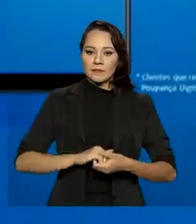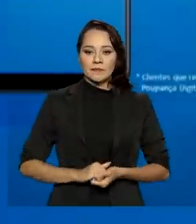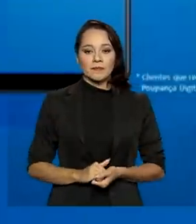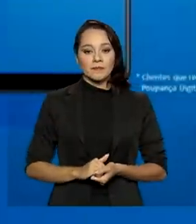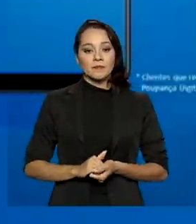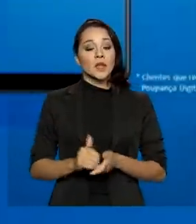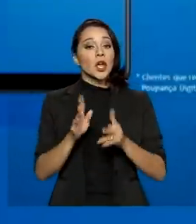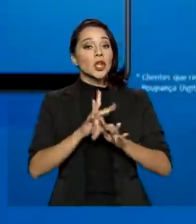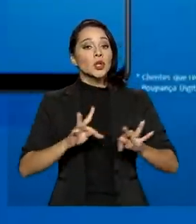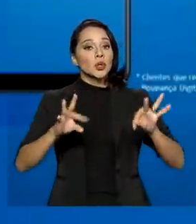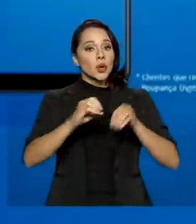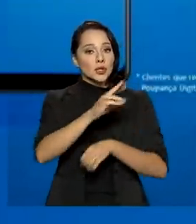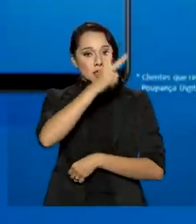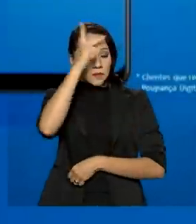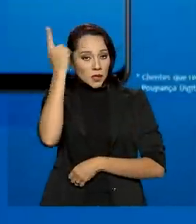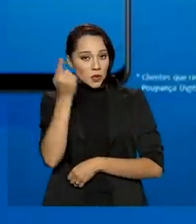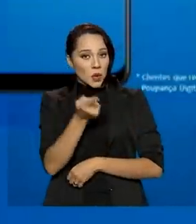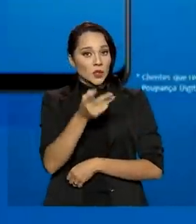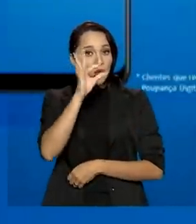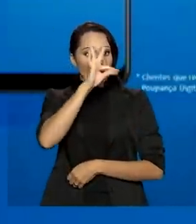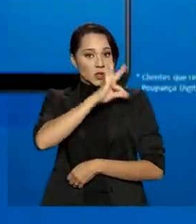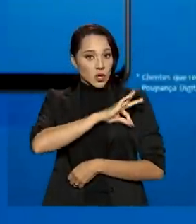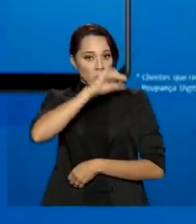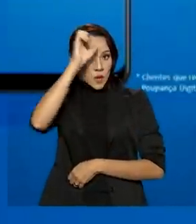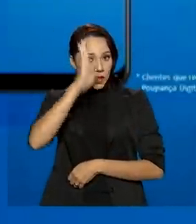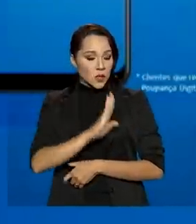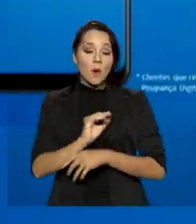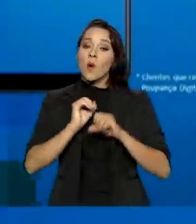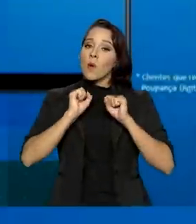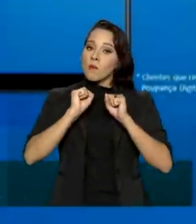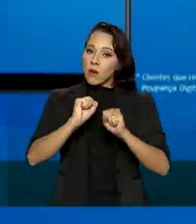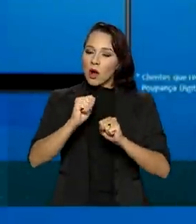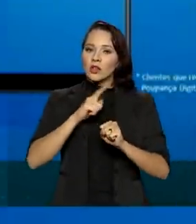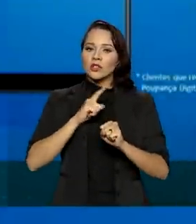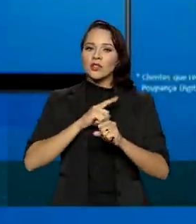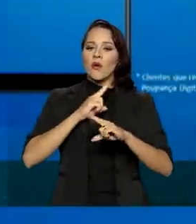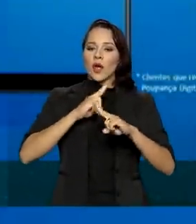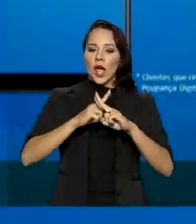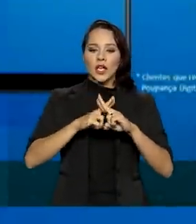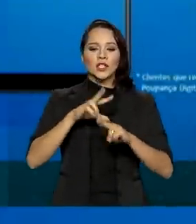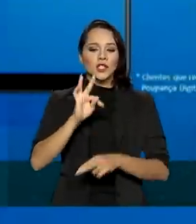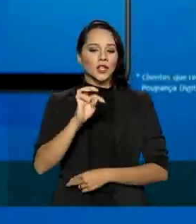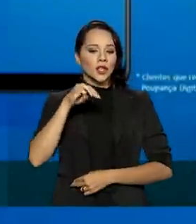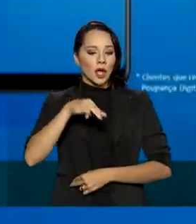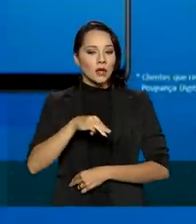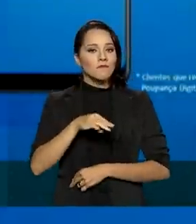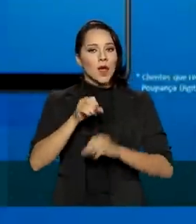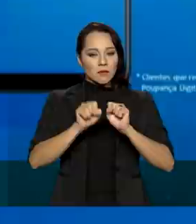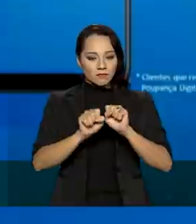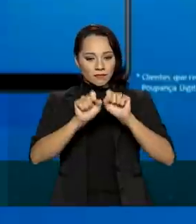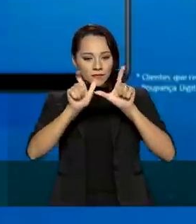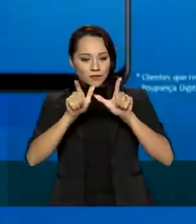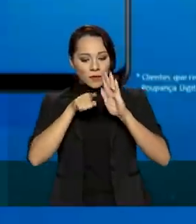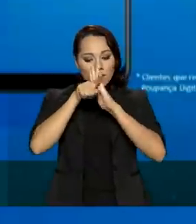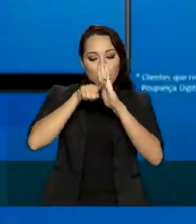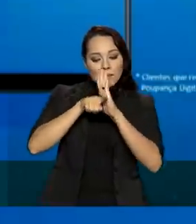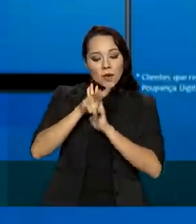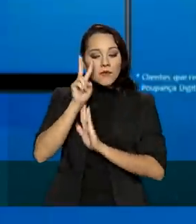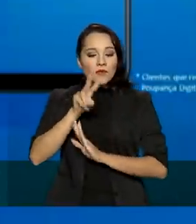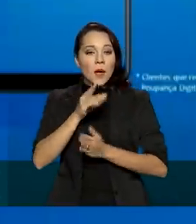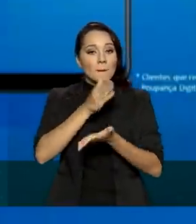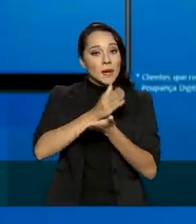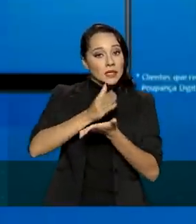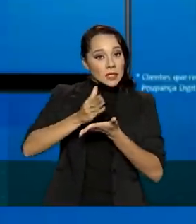Todos os beneficiários do Auxílio Brasil podem, pelo Caixa Tem, consultar o benefício, as